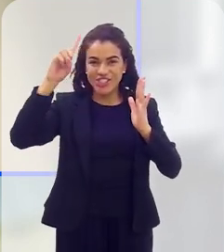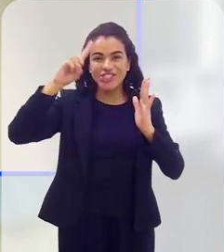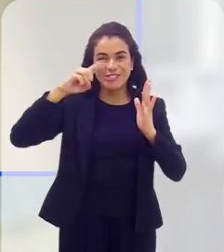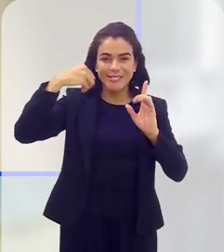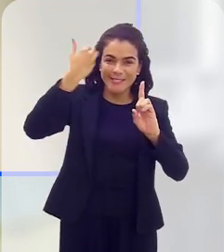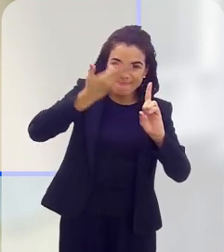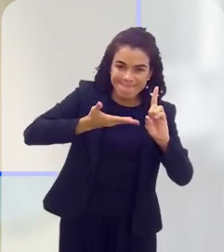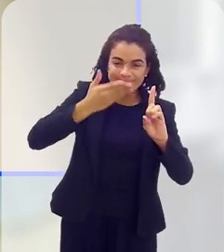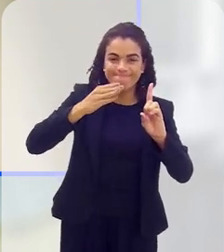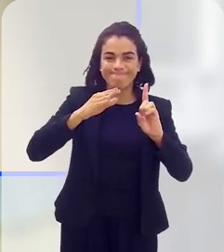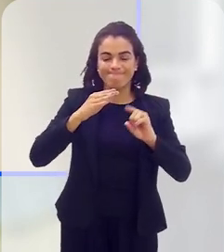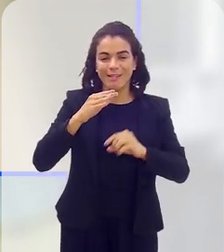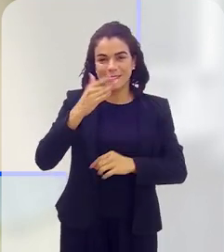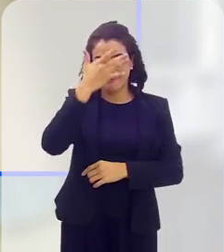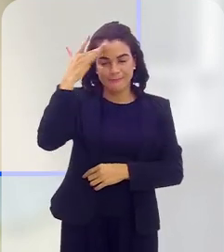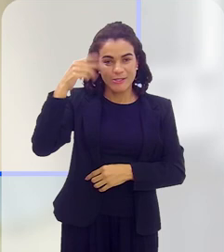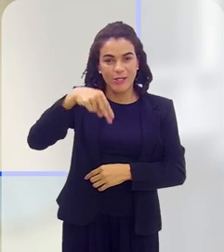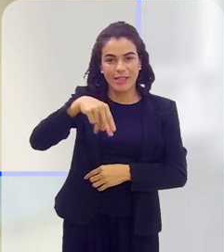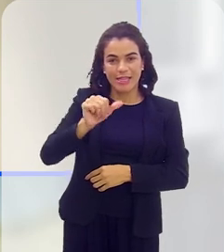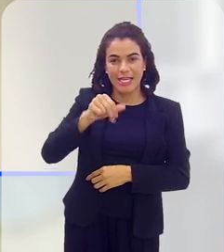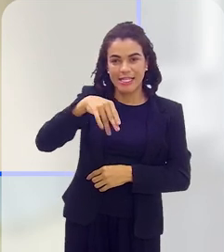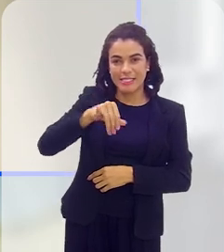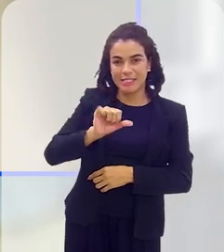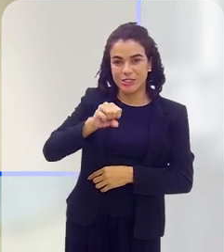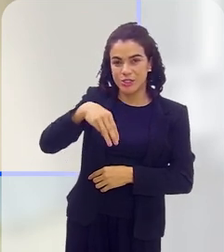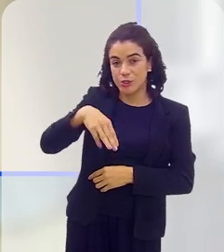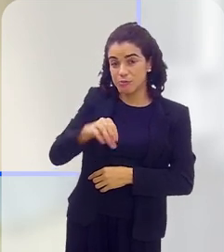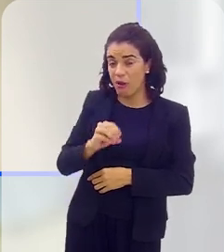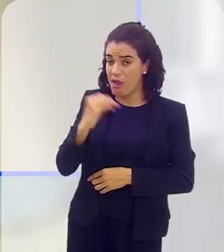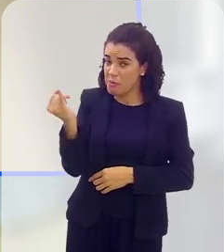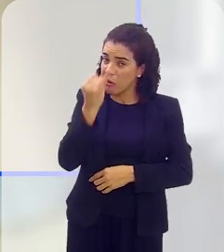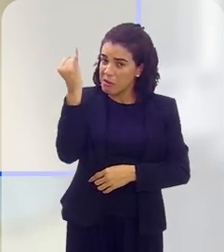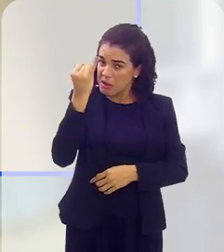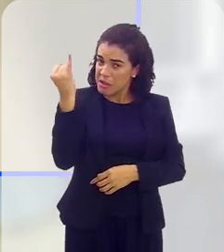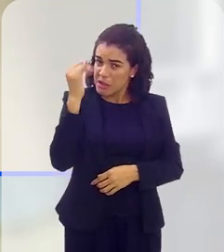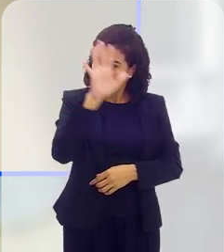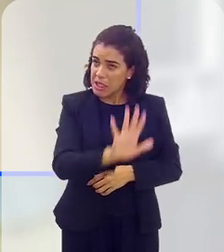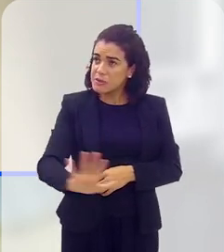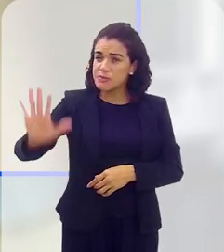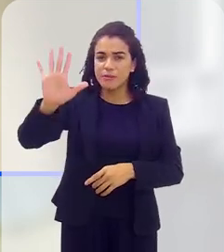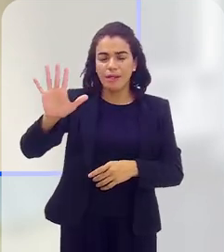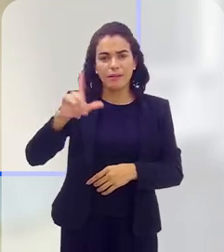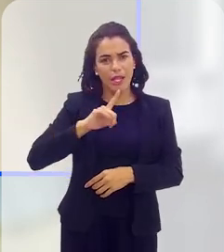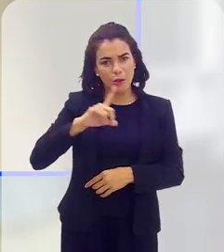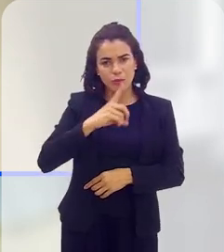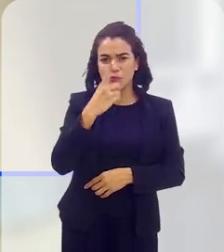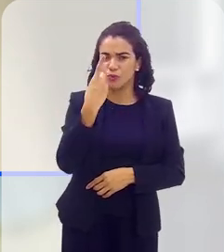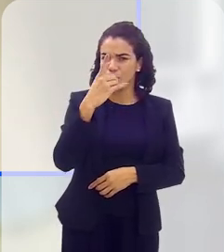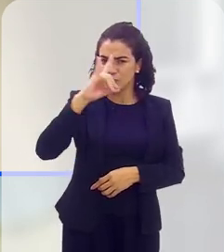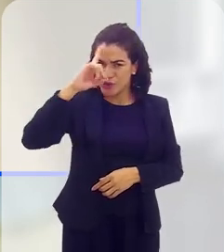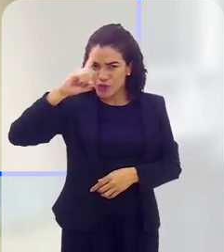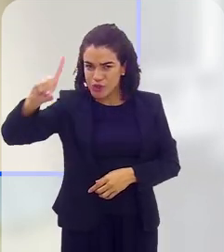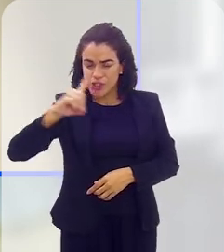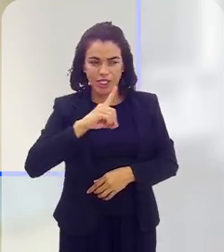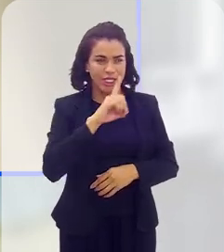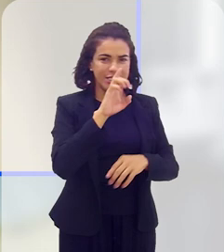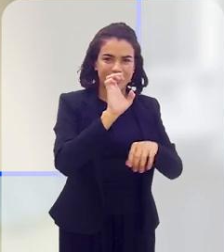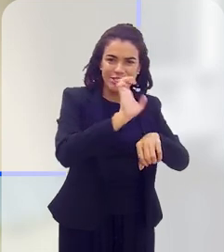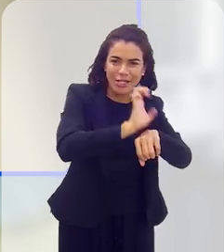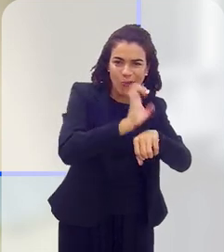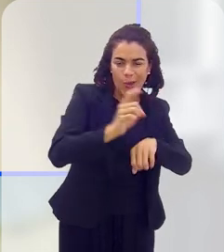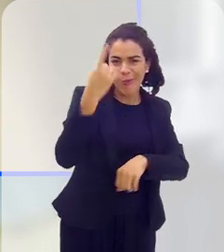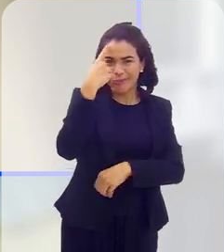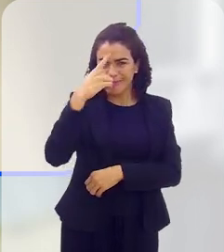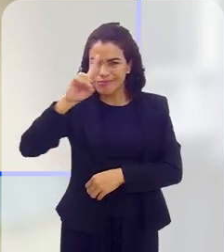do Brasil. E, ah, mas você já tem um dia nacional, é importante. Não, não, nós temos que ter um dia estadual, temos que ter um dia